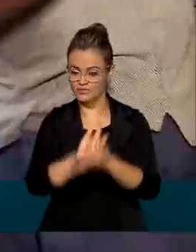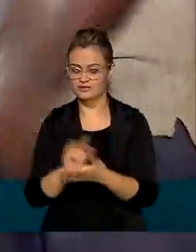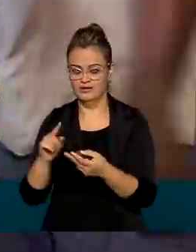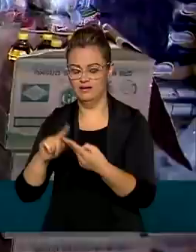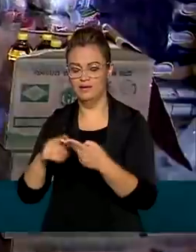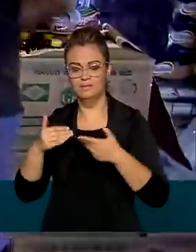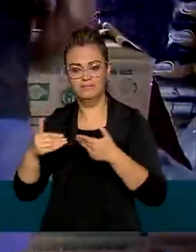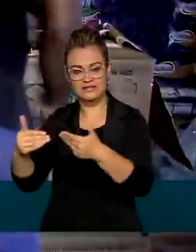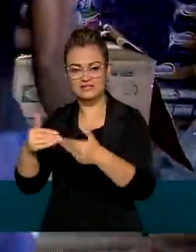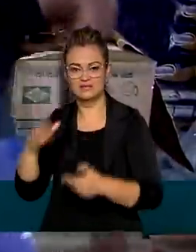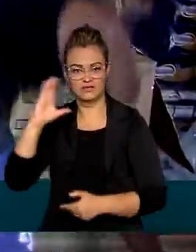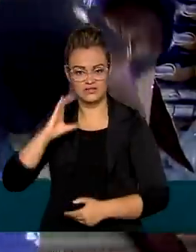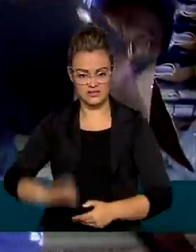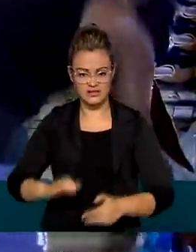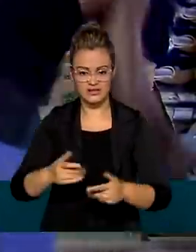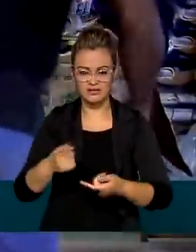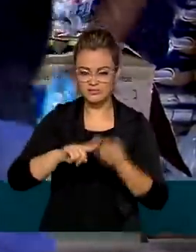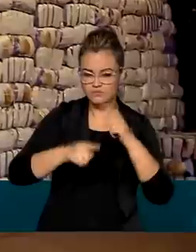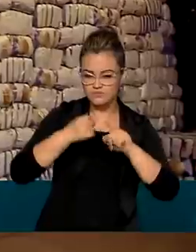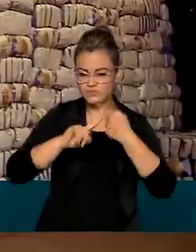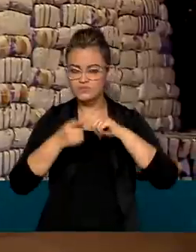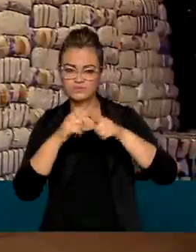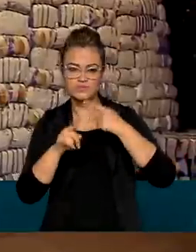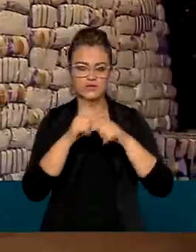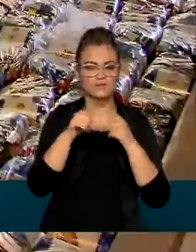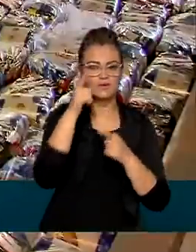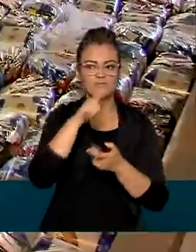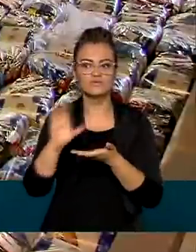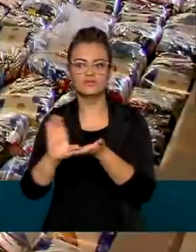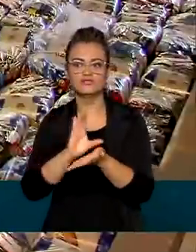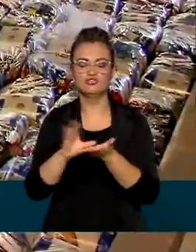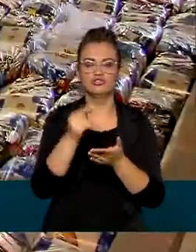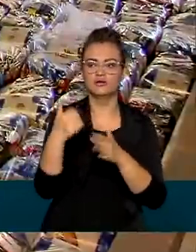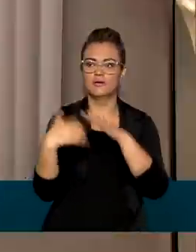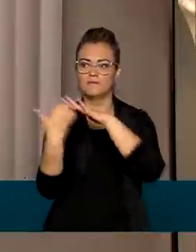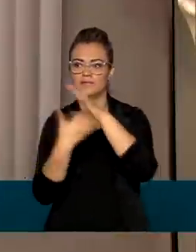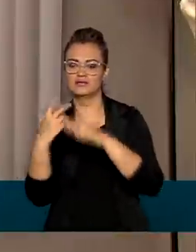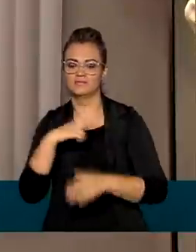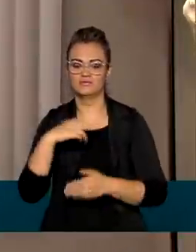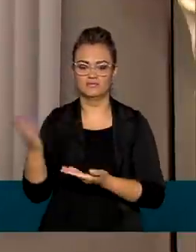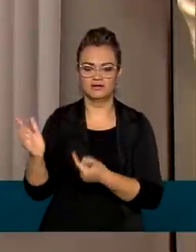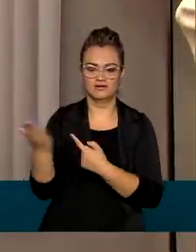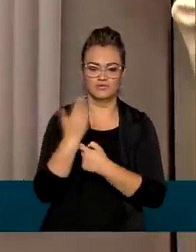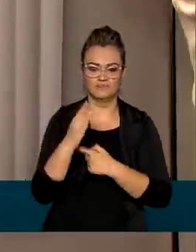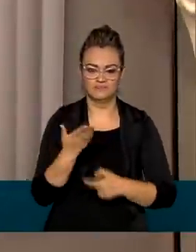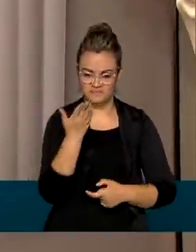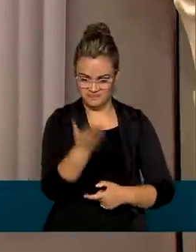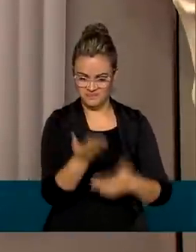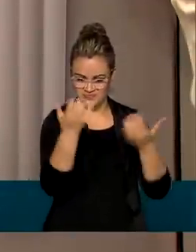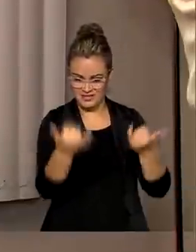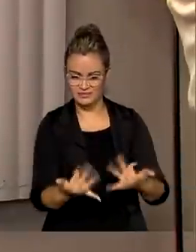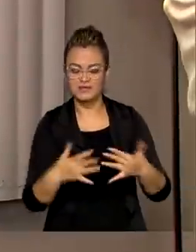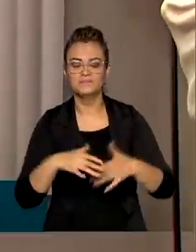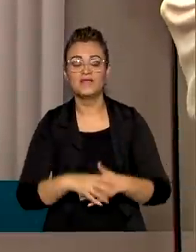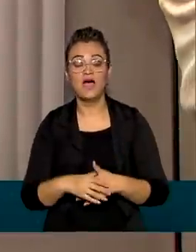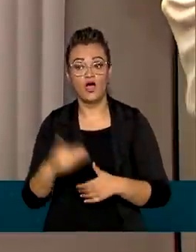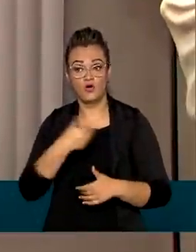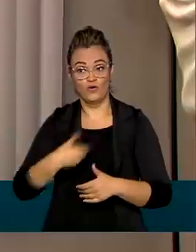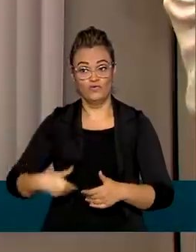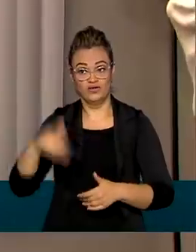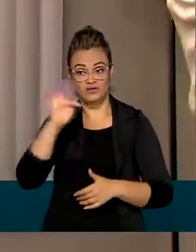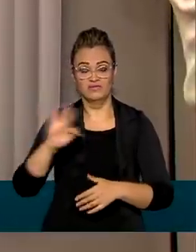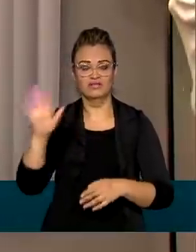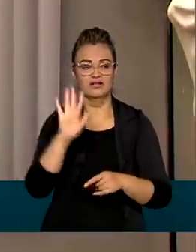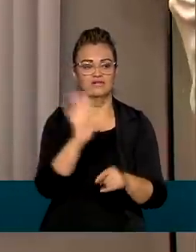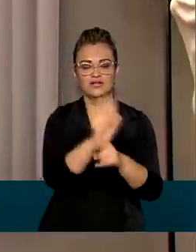Cidadania, que atua como articulador para buscar investimentos de empresas privadas. O governo federal participa para atenuar o